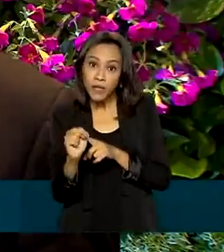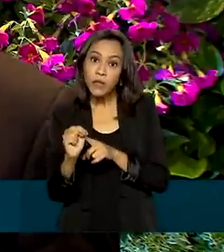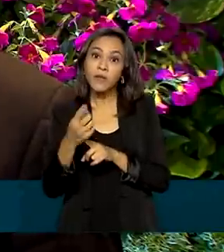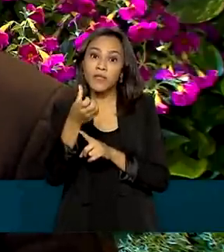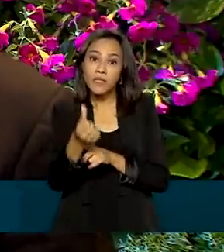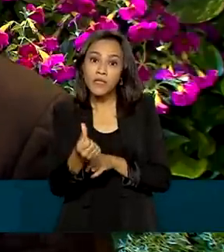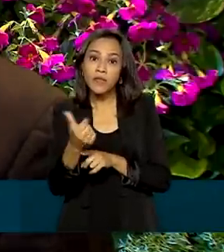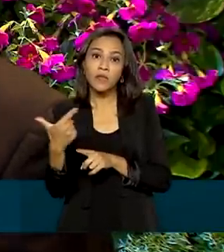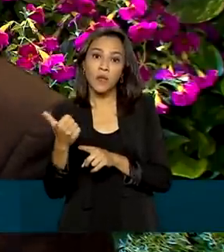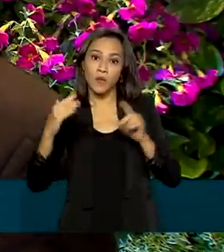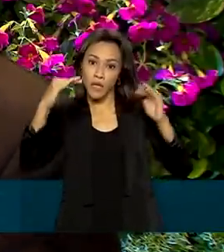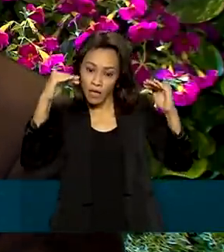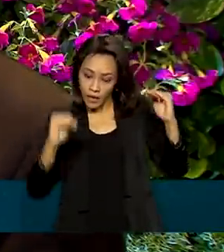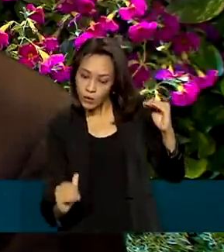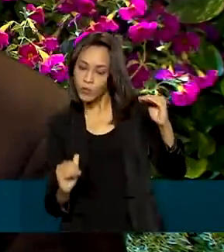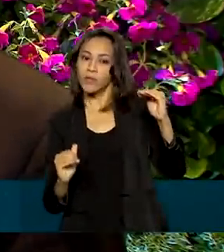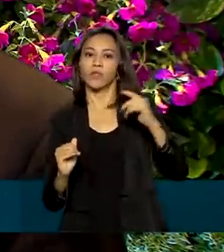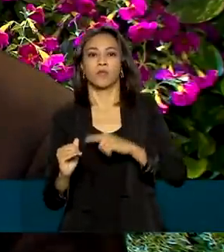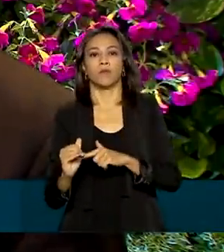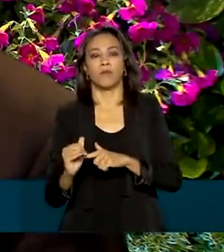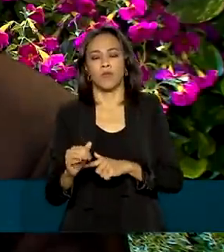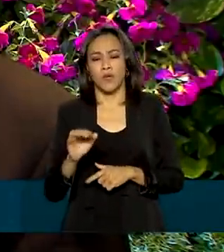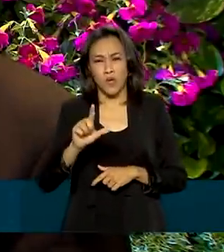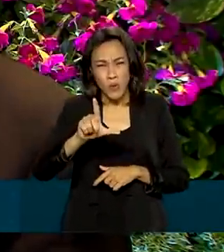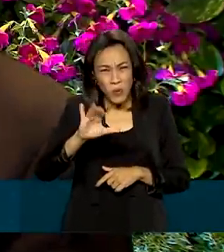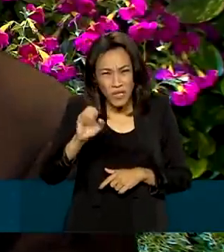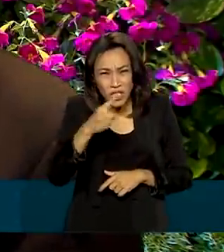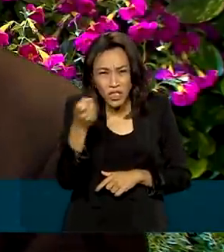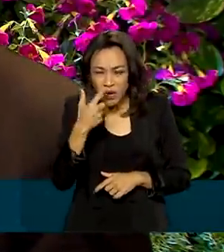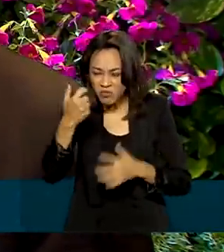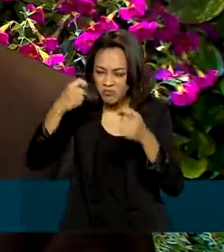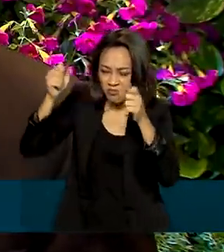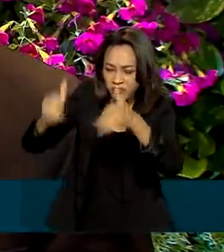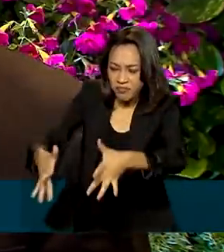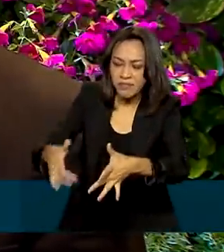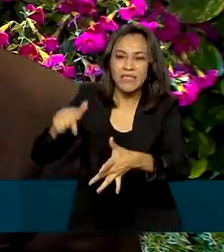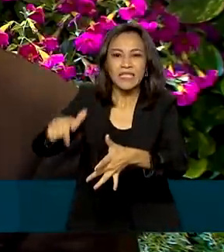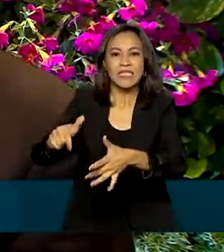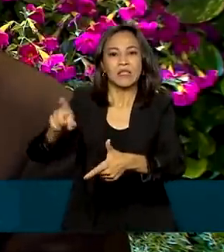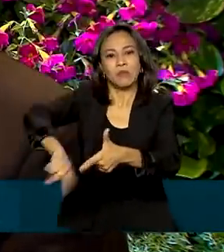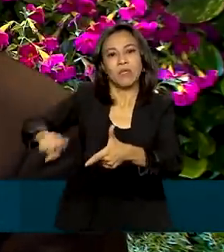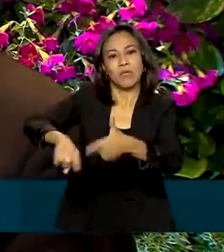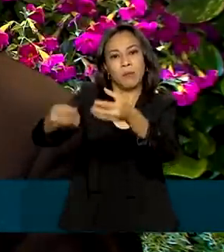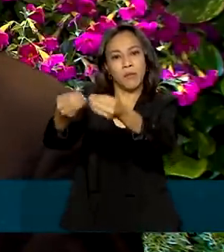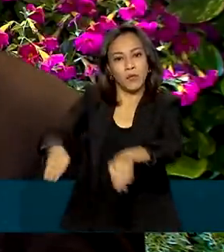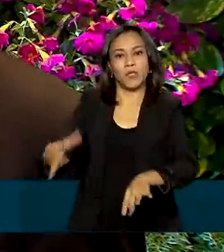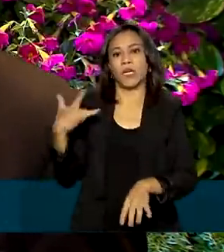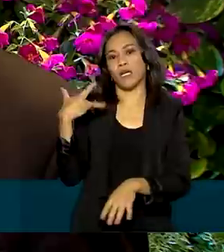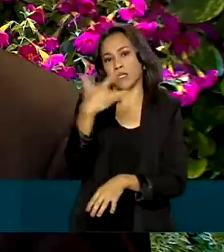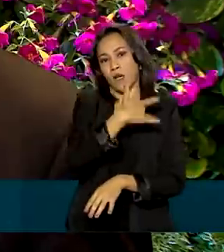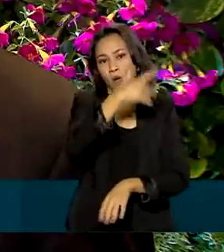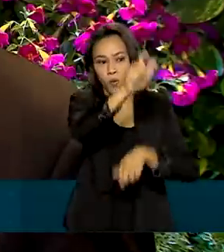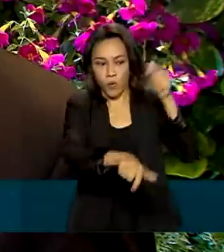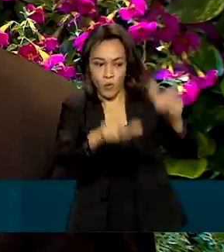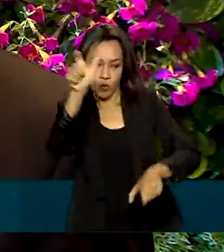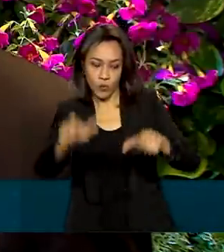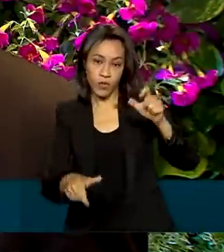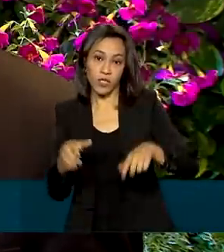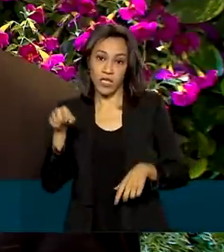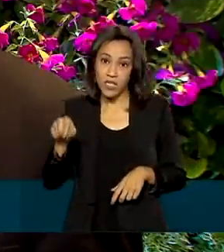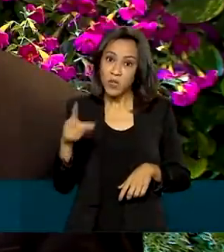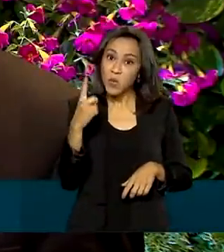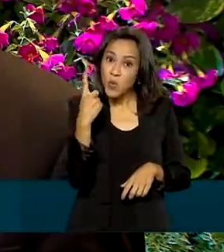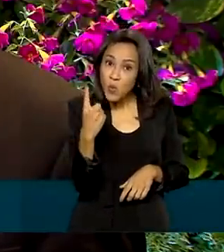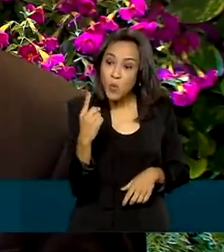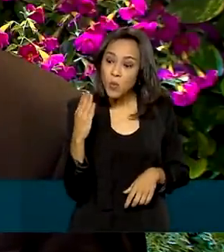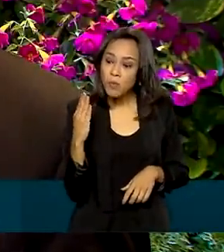Os lixões trazem sérios problemas para a saúde da população. Um estudo realizado pela Abreu estimou em 1 bilhão de dólares o